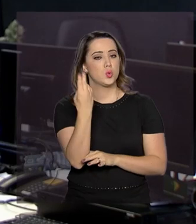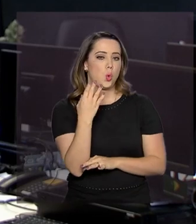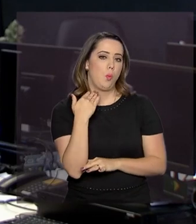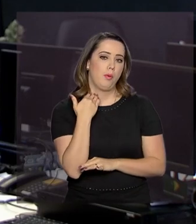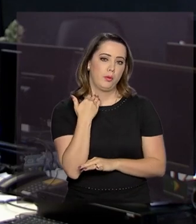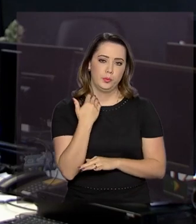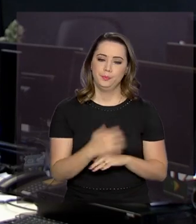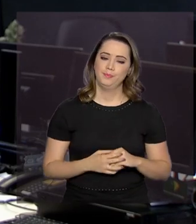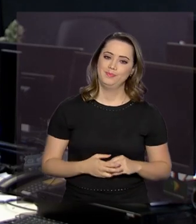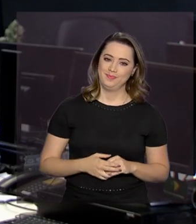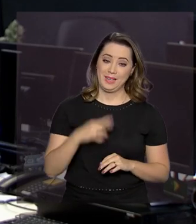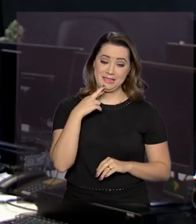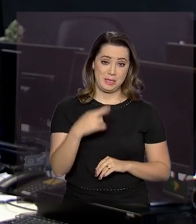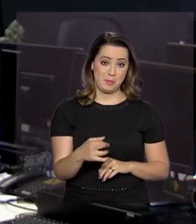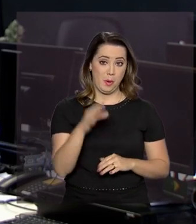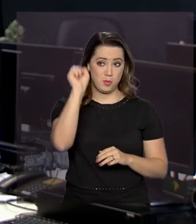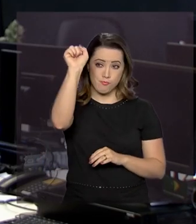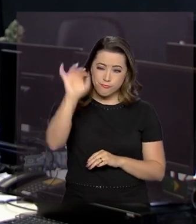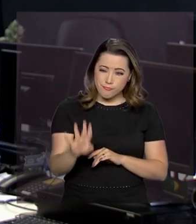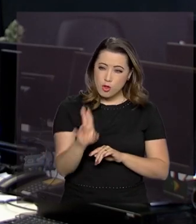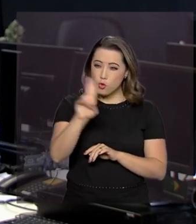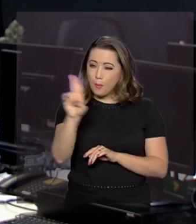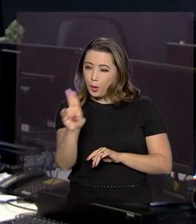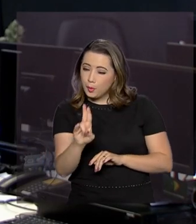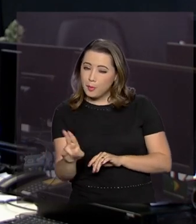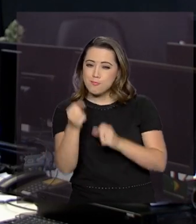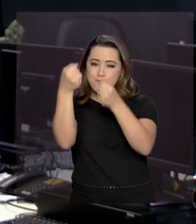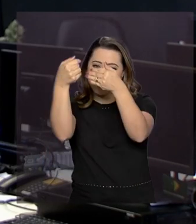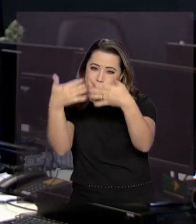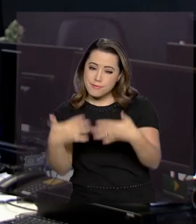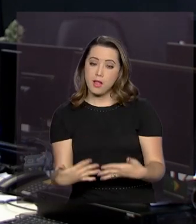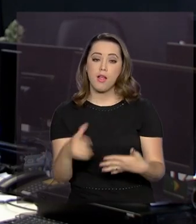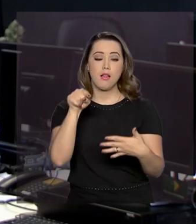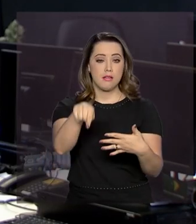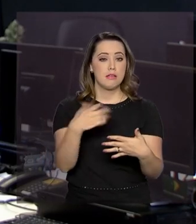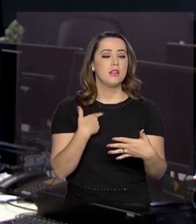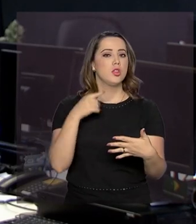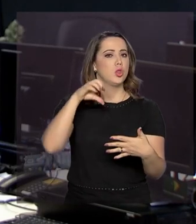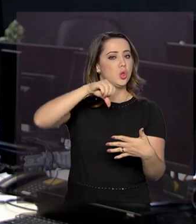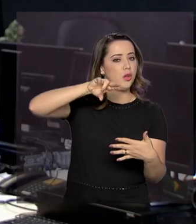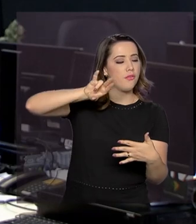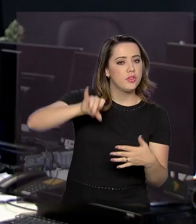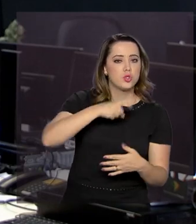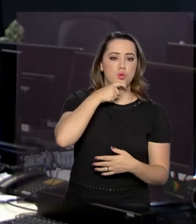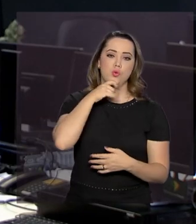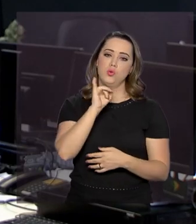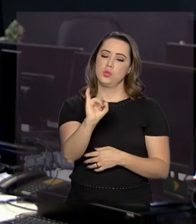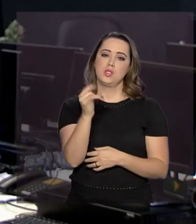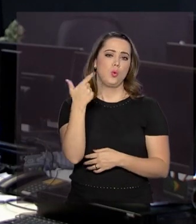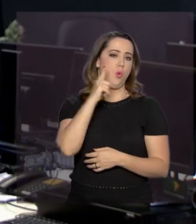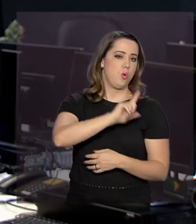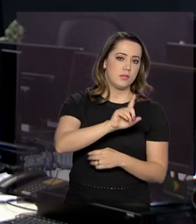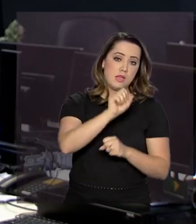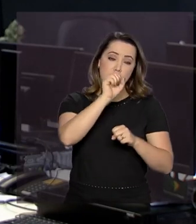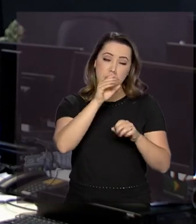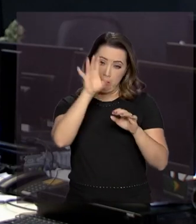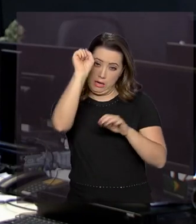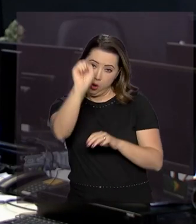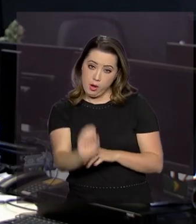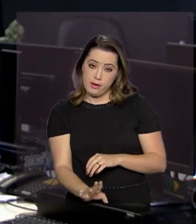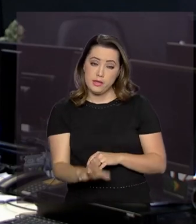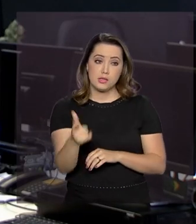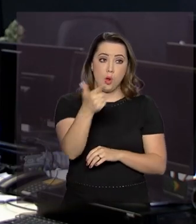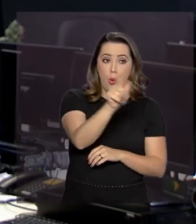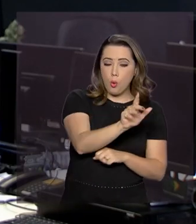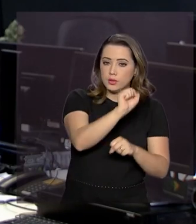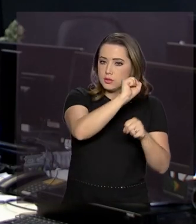Os resultados serão conhecidos em 9 de julho. Quem não for selecionado será incluído automaticamente na lista de espera, que será divulgada entre